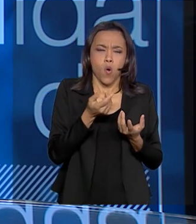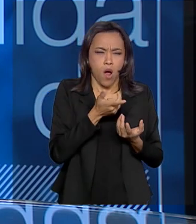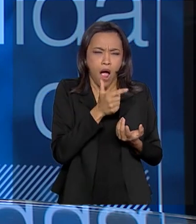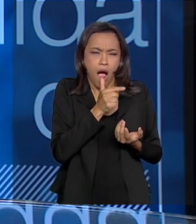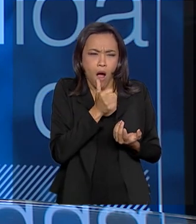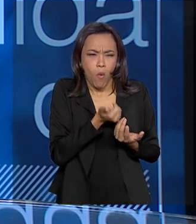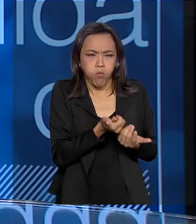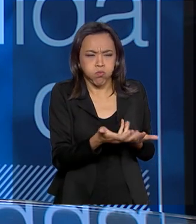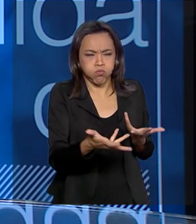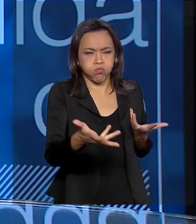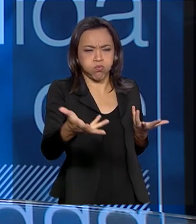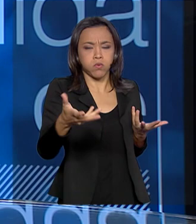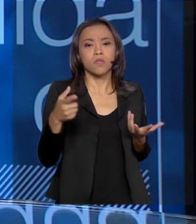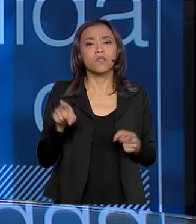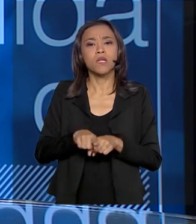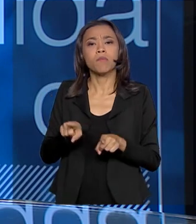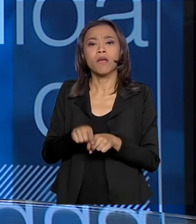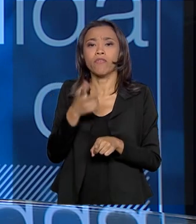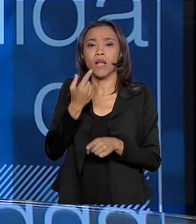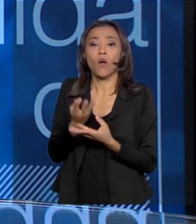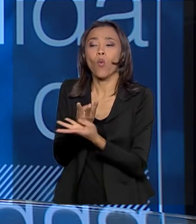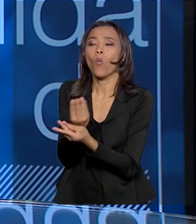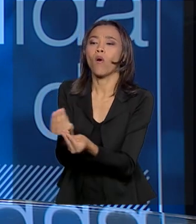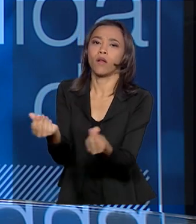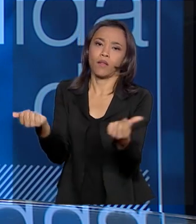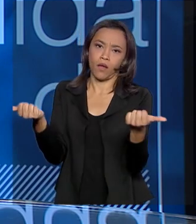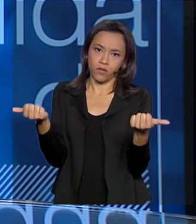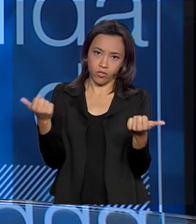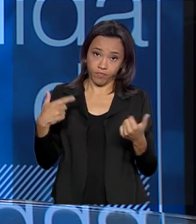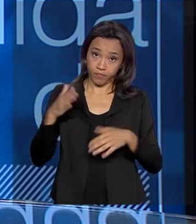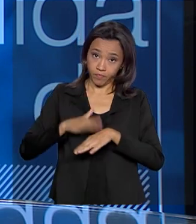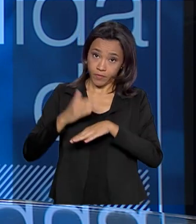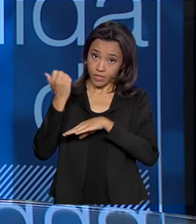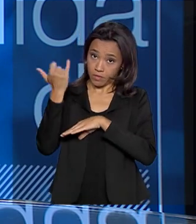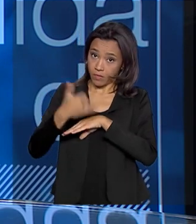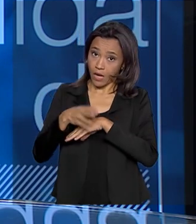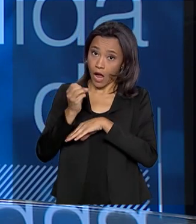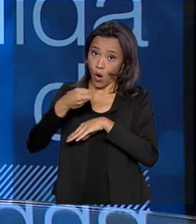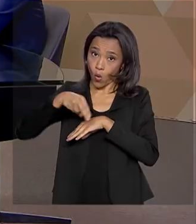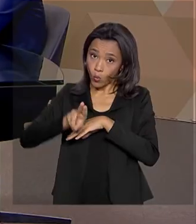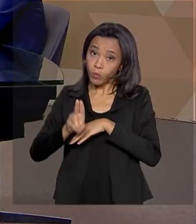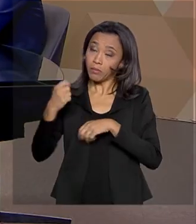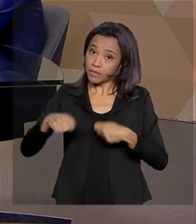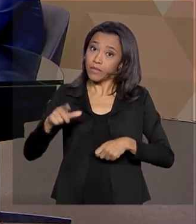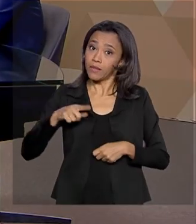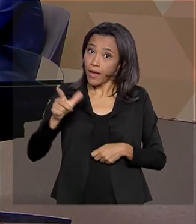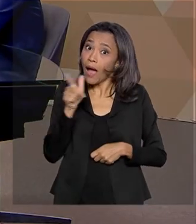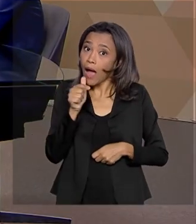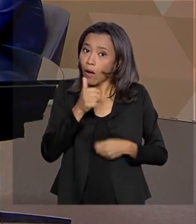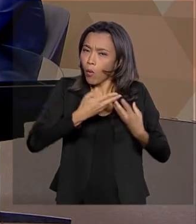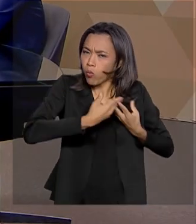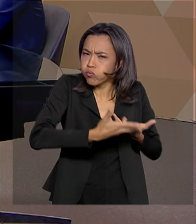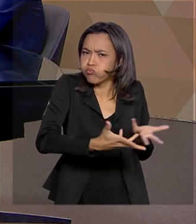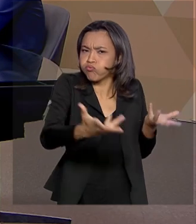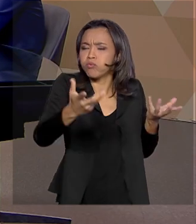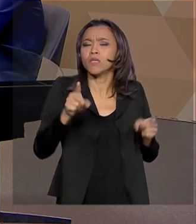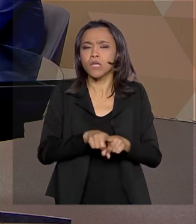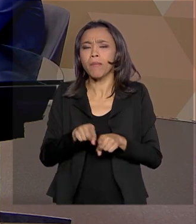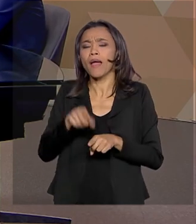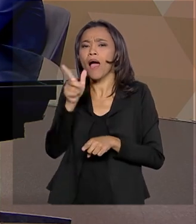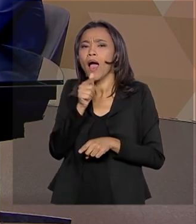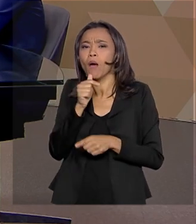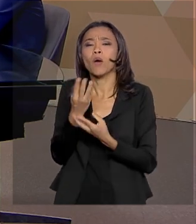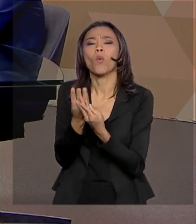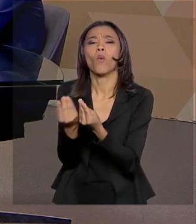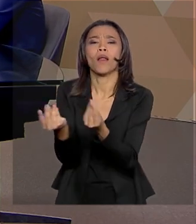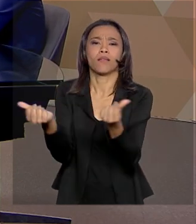também em qualidade de água. Porque o que diz a ONU, nós temos que ter água em quantidade suficiente e também de qualidade. E